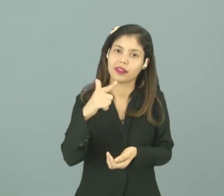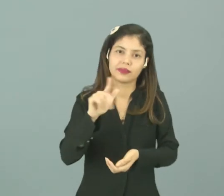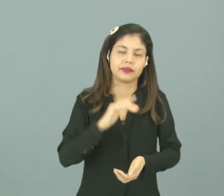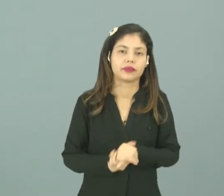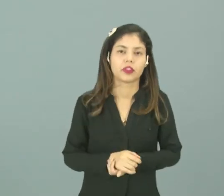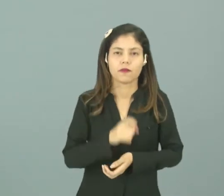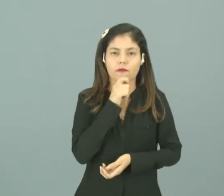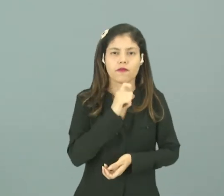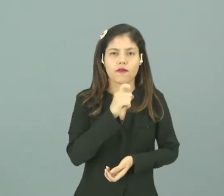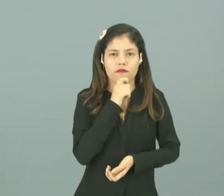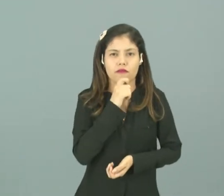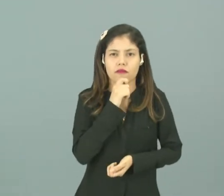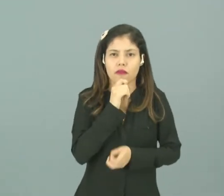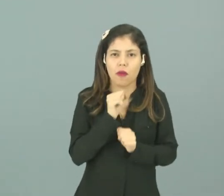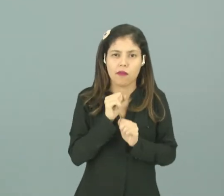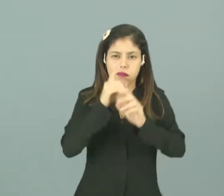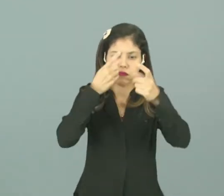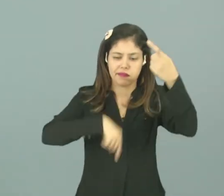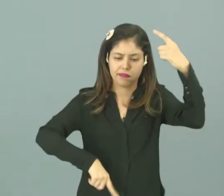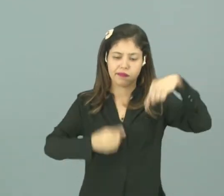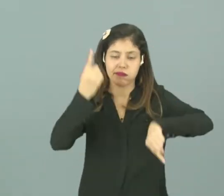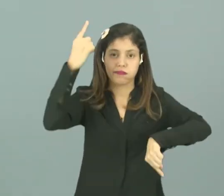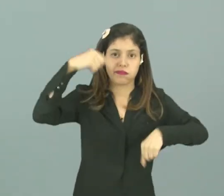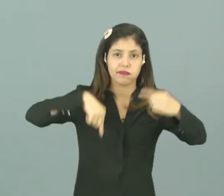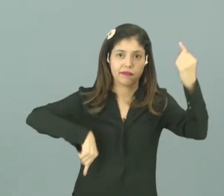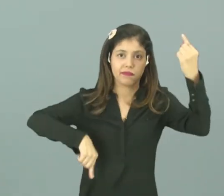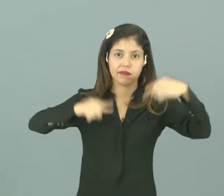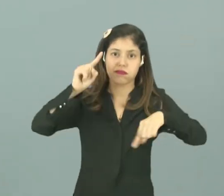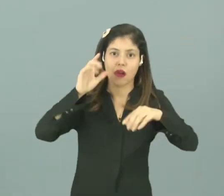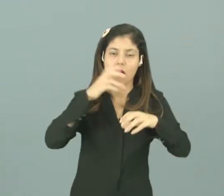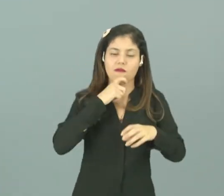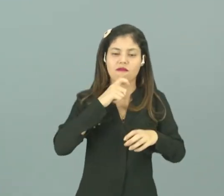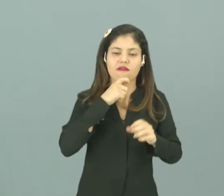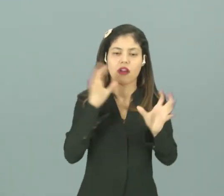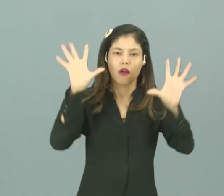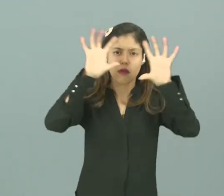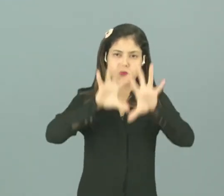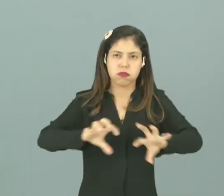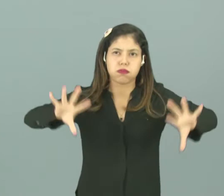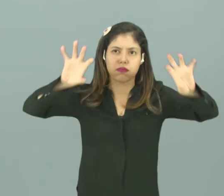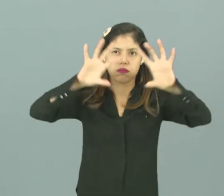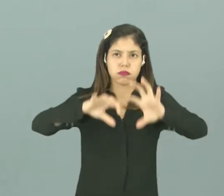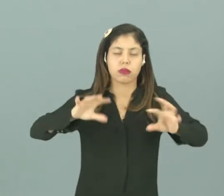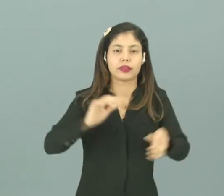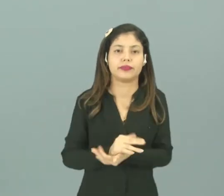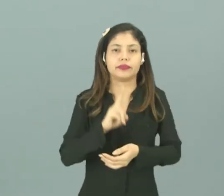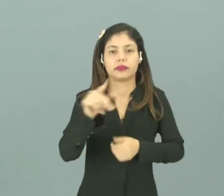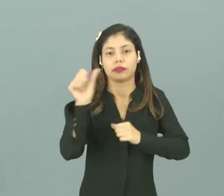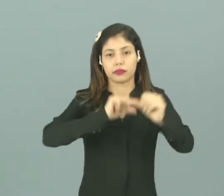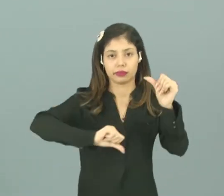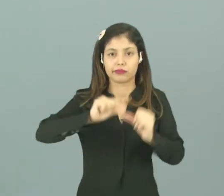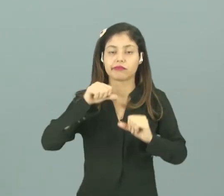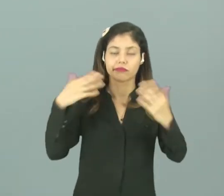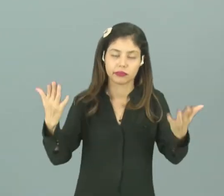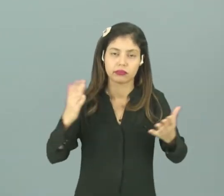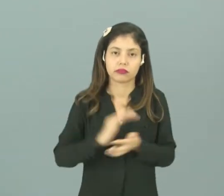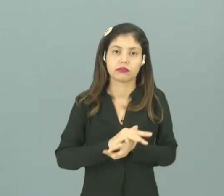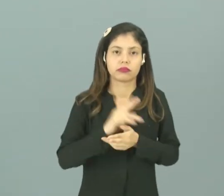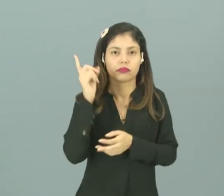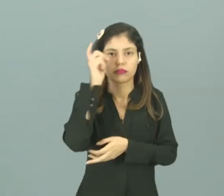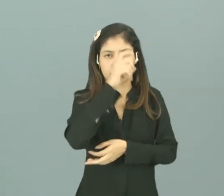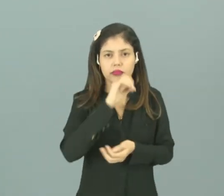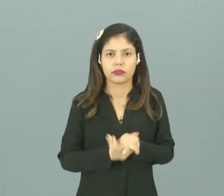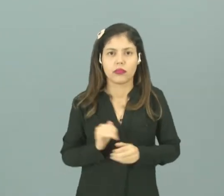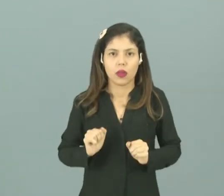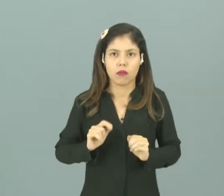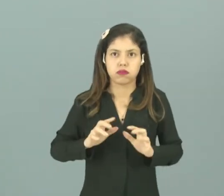o ar frio vai ficar bastante condensado devido à grande quantidade de poluentes, e até mesmo o processo de eutrofização, que vai ser o quê? O